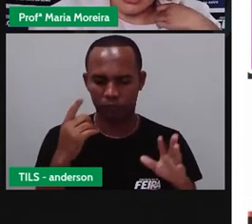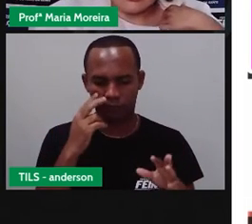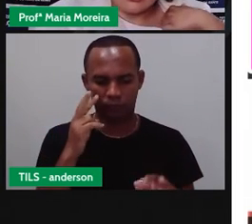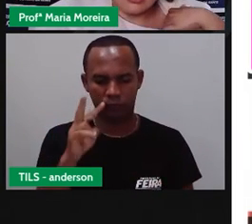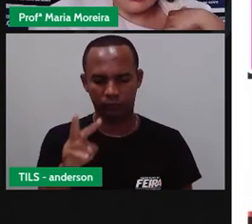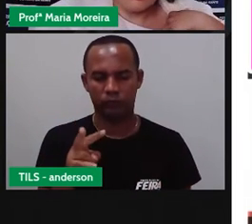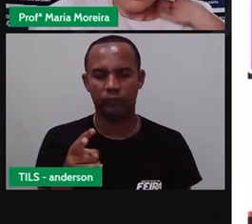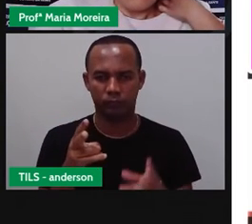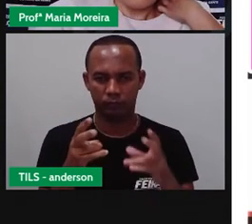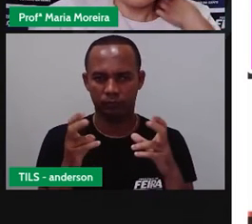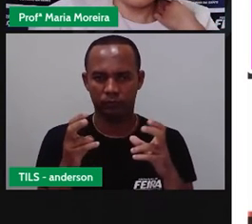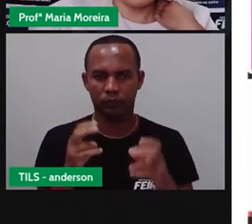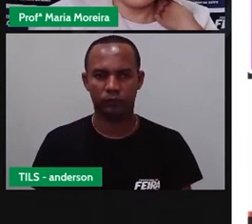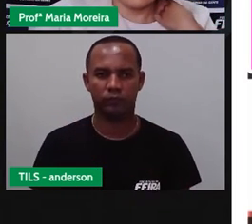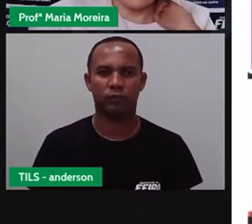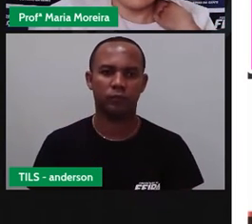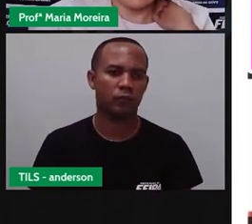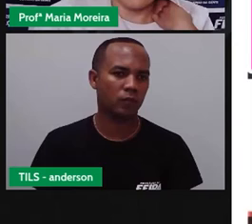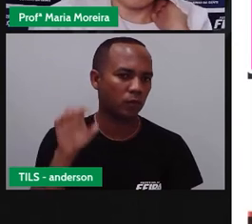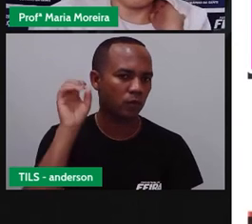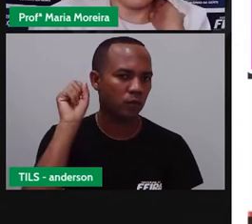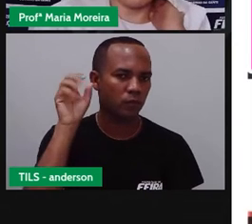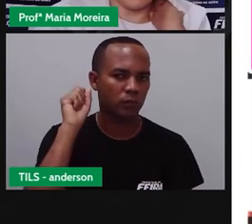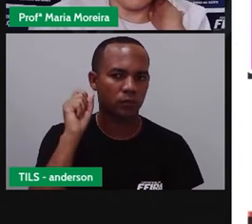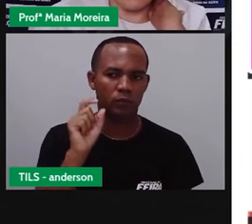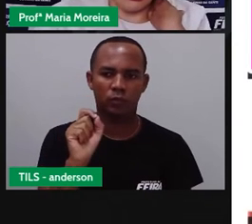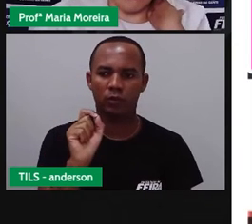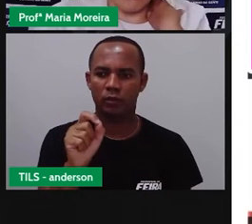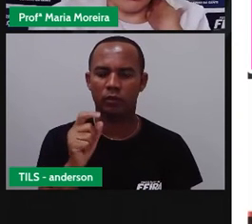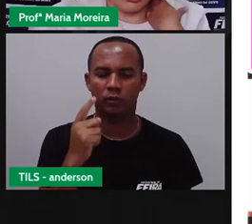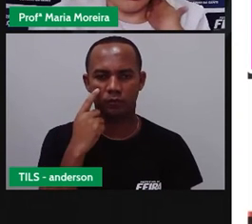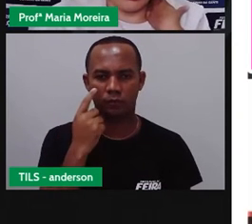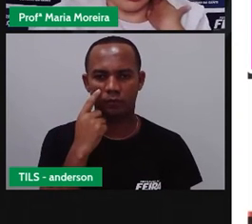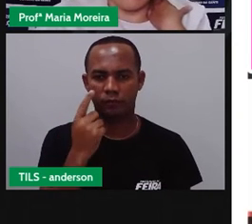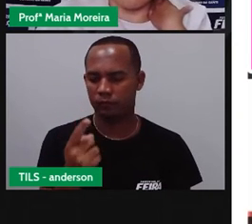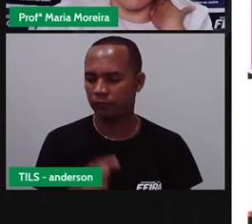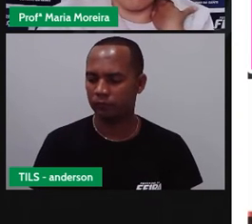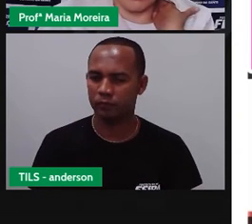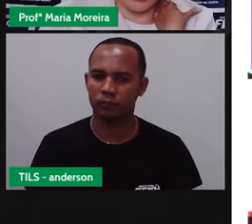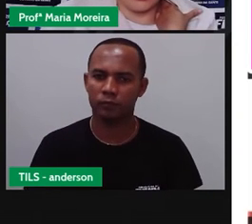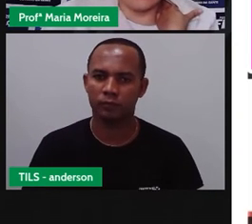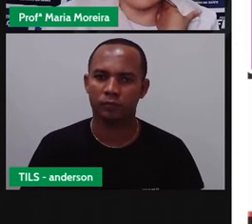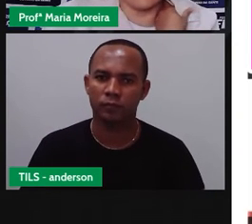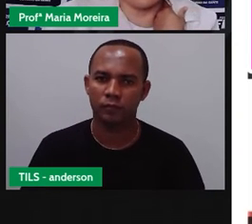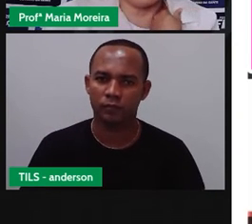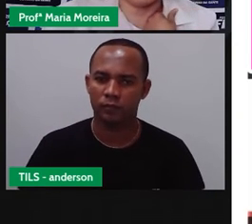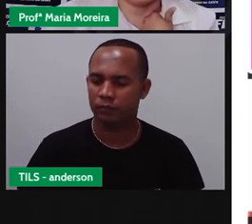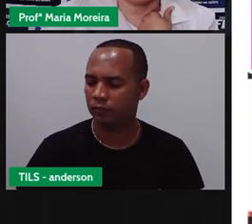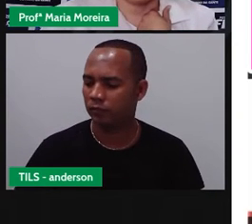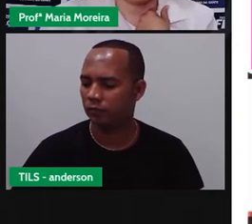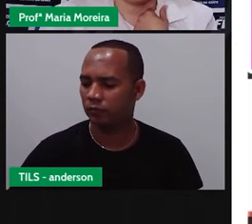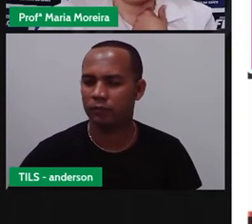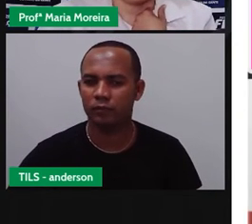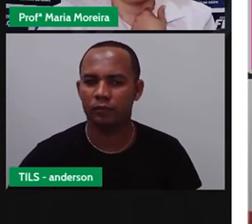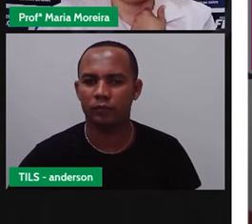pra vocês, certo? O som nas letras, né, da Vila Educativa. Vamos dar os créditos aqui pra eles, certo?